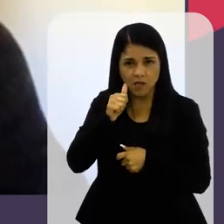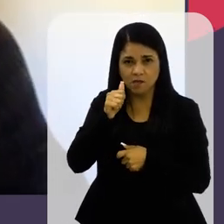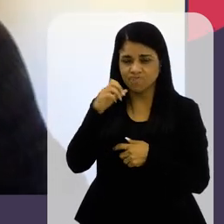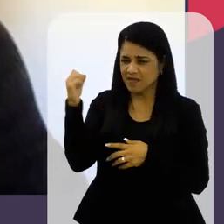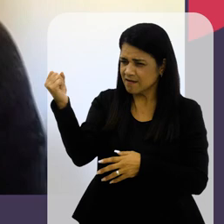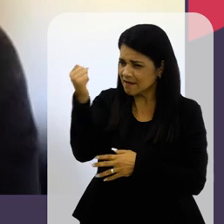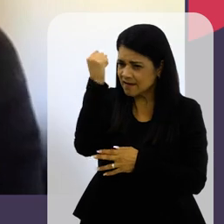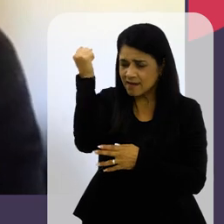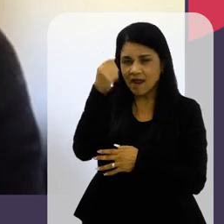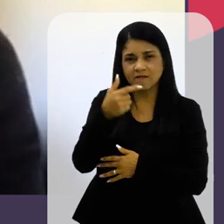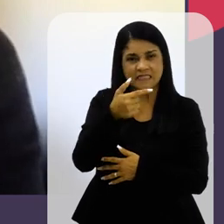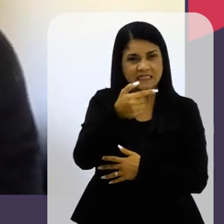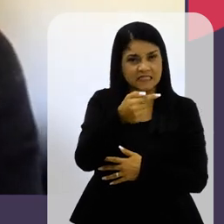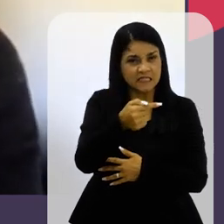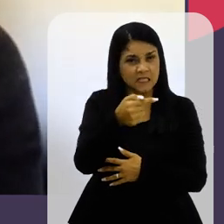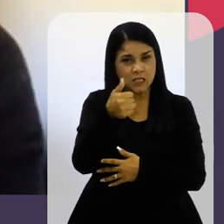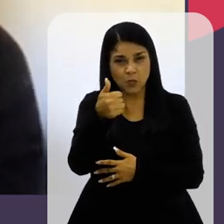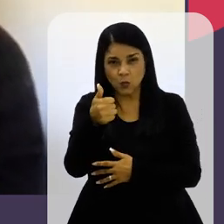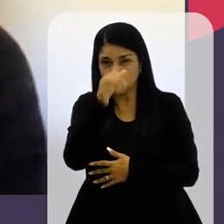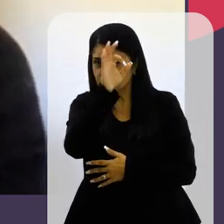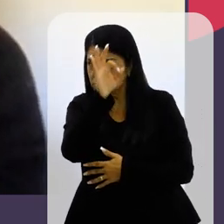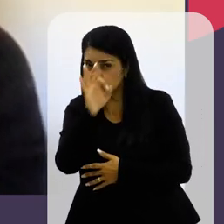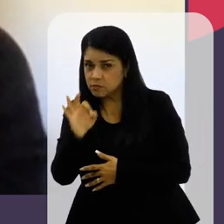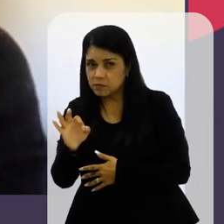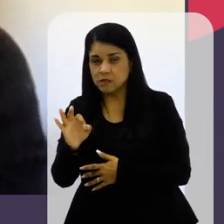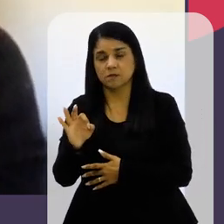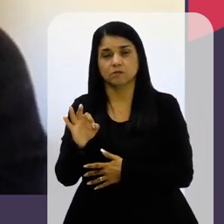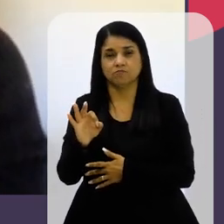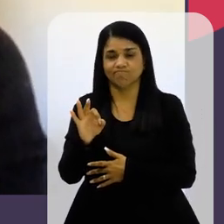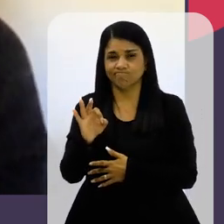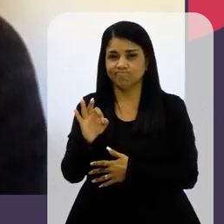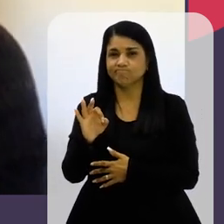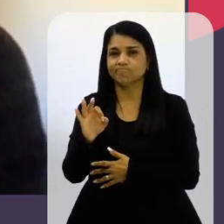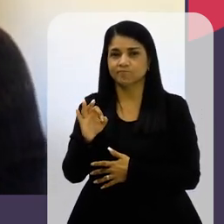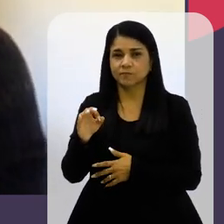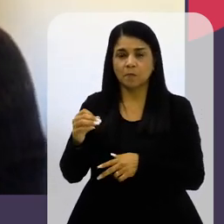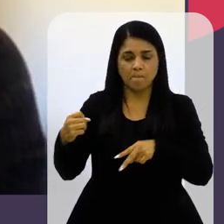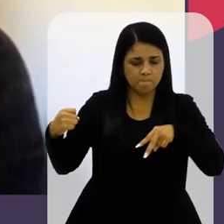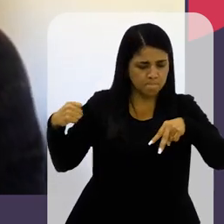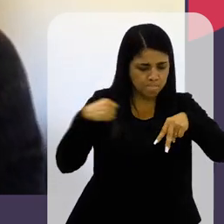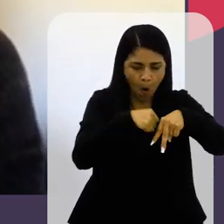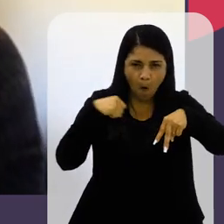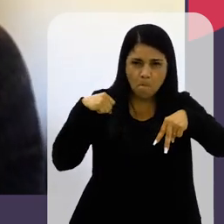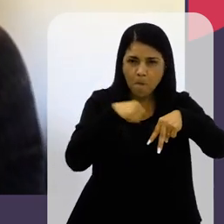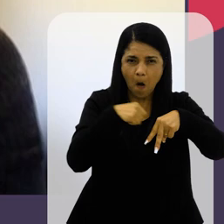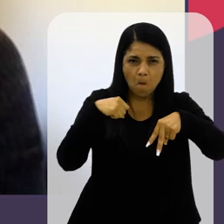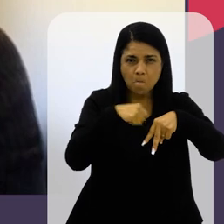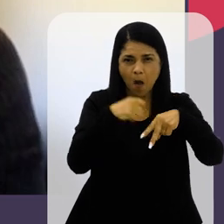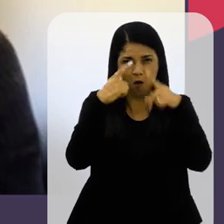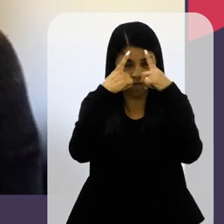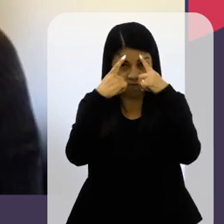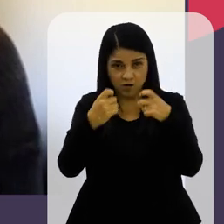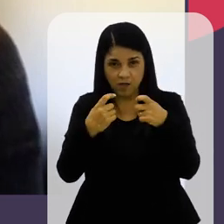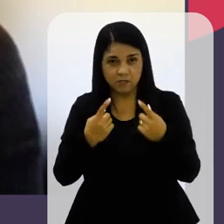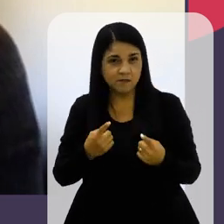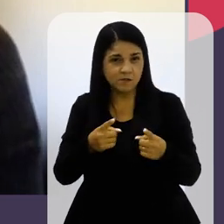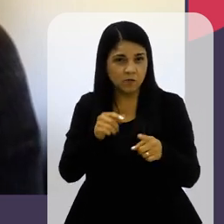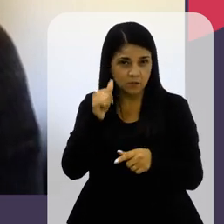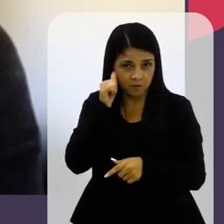forma mais grave 71% Elas são cometidas por esse tipo de crime De agressão